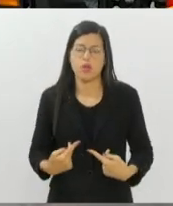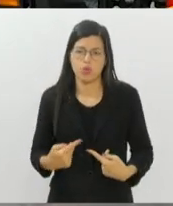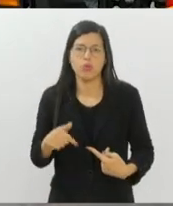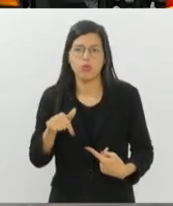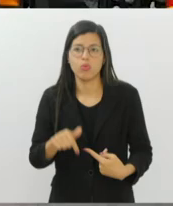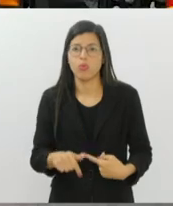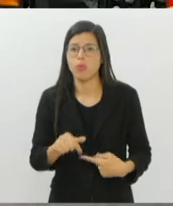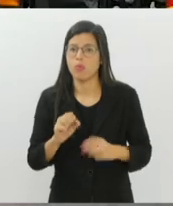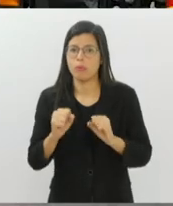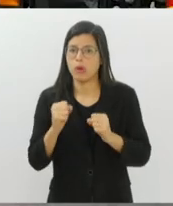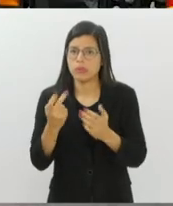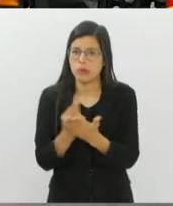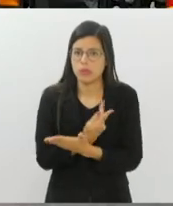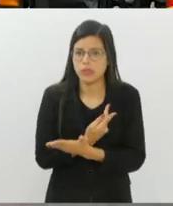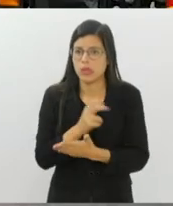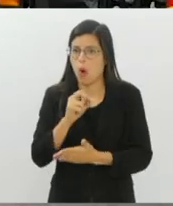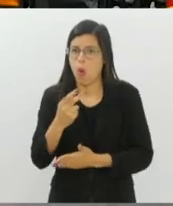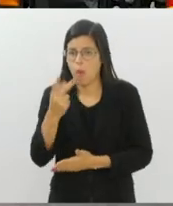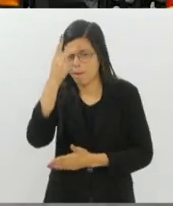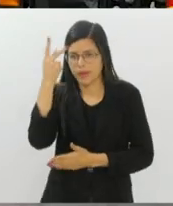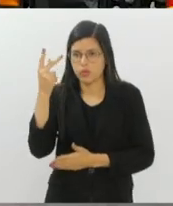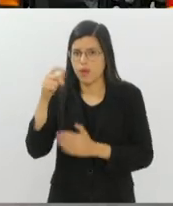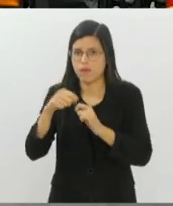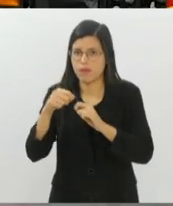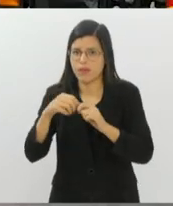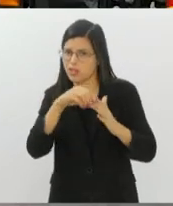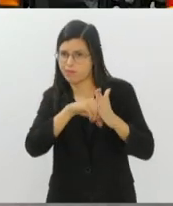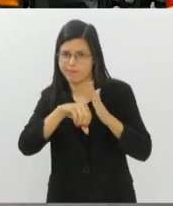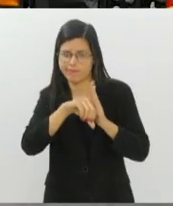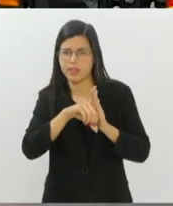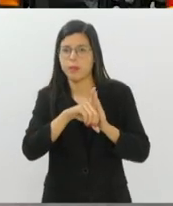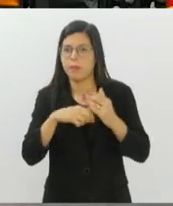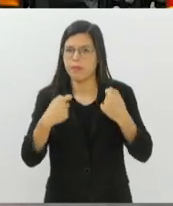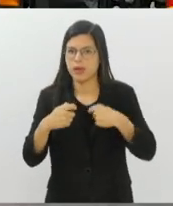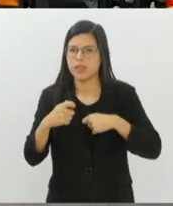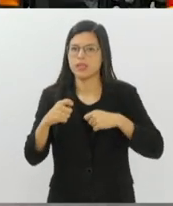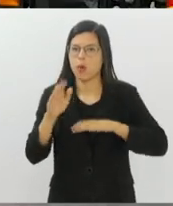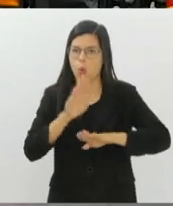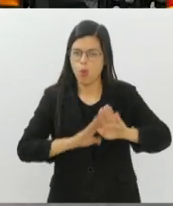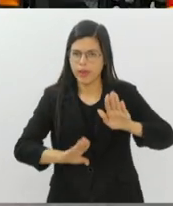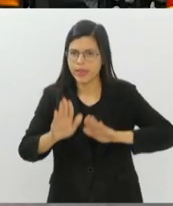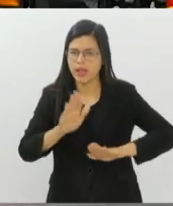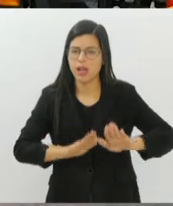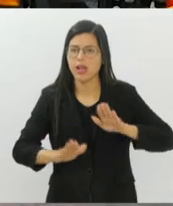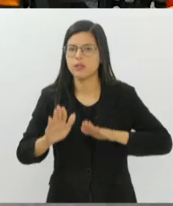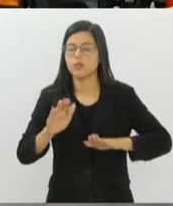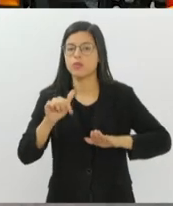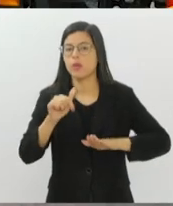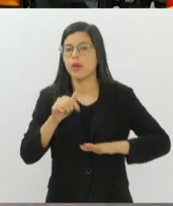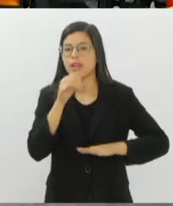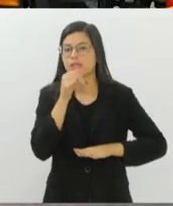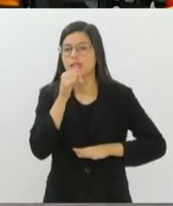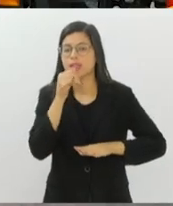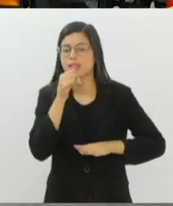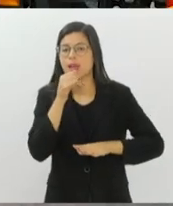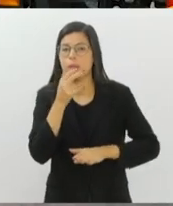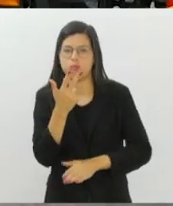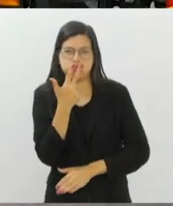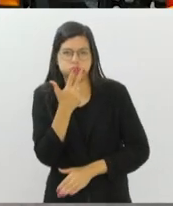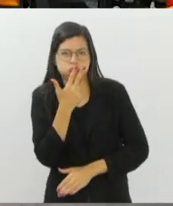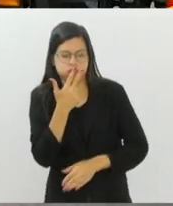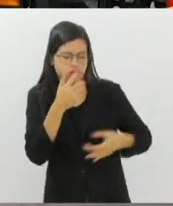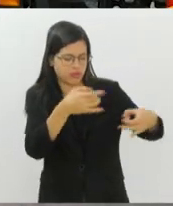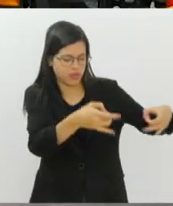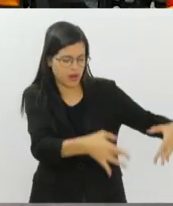Por isso é fundamental ficar atento a alguns cuidados que todos devem ter. Muito cuidado ao descartar as guimbas de cigarro